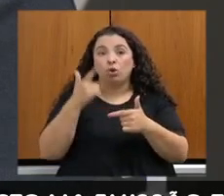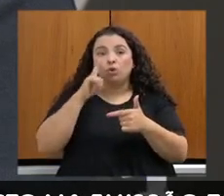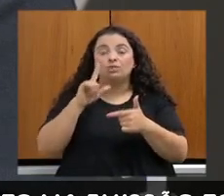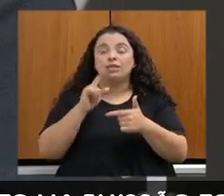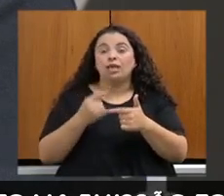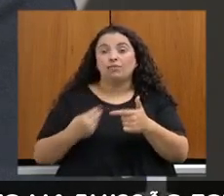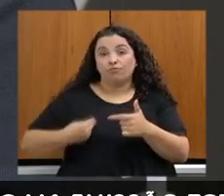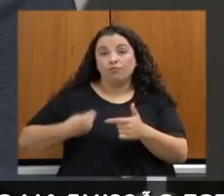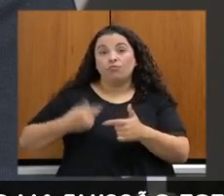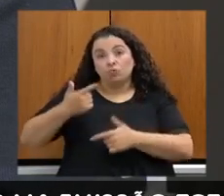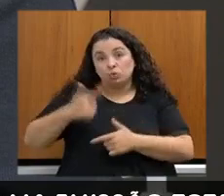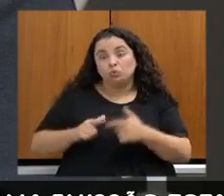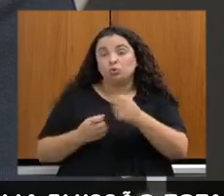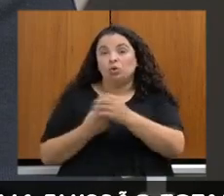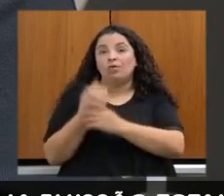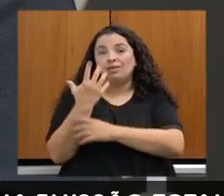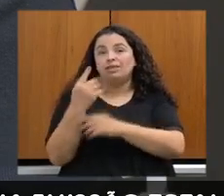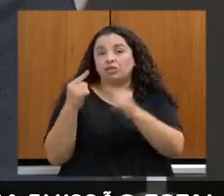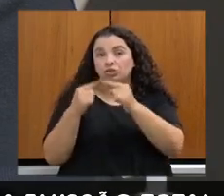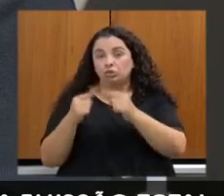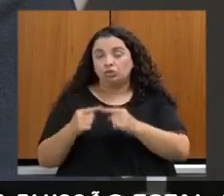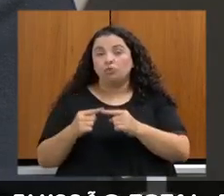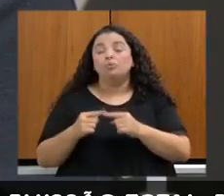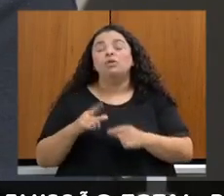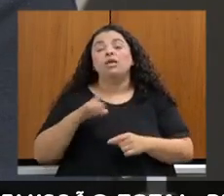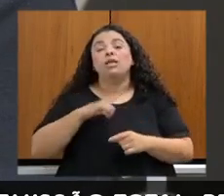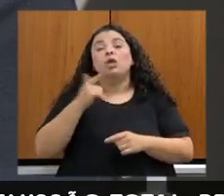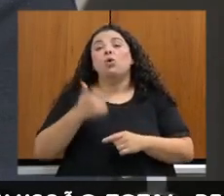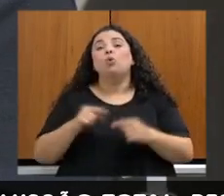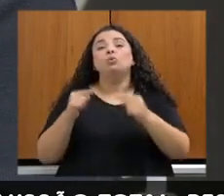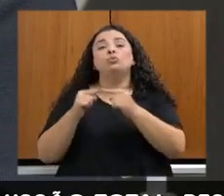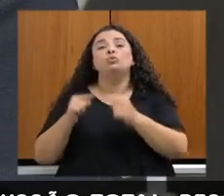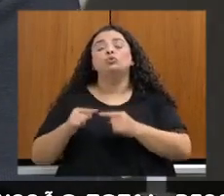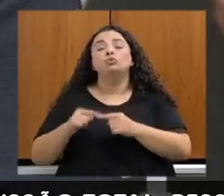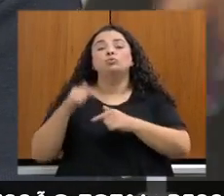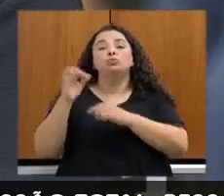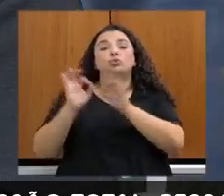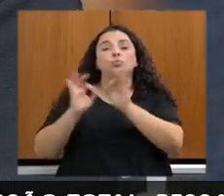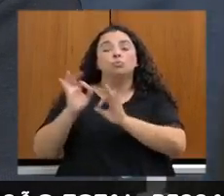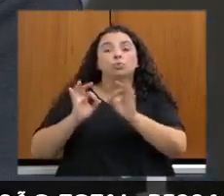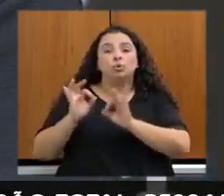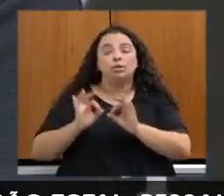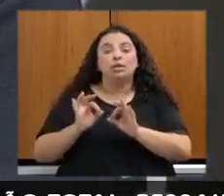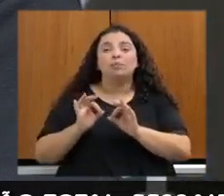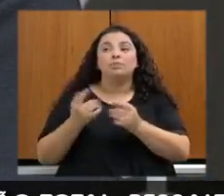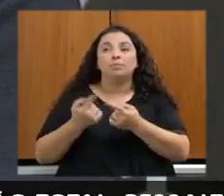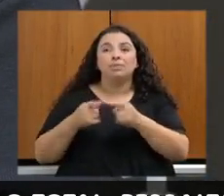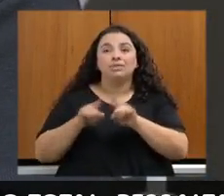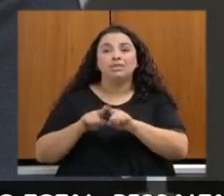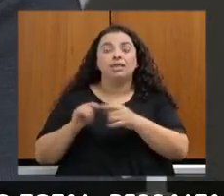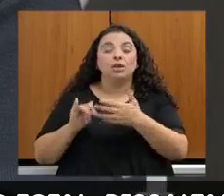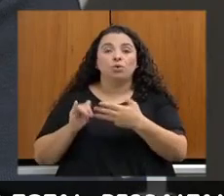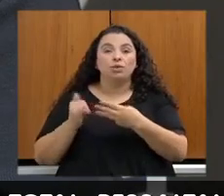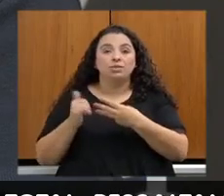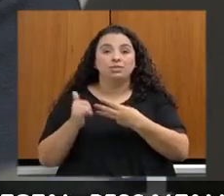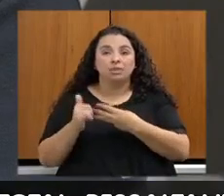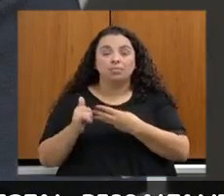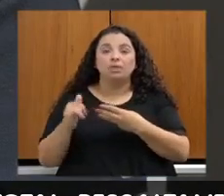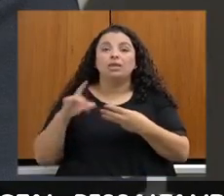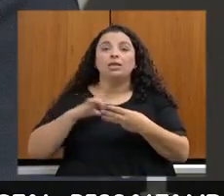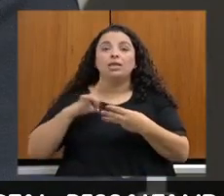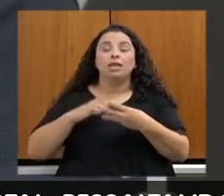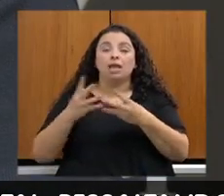de Minas, mas também temos outras vertentes sendo conduzidas, também com a própria CEMIG, que envolve as